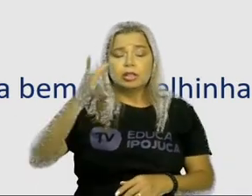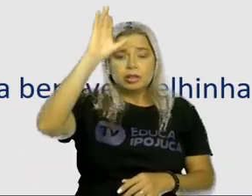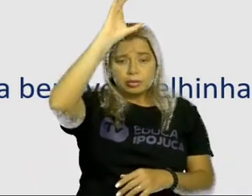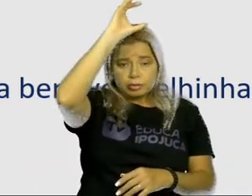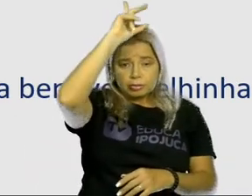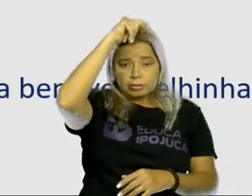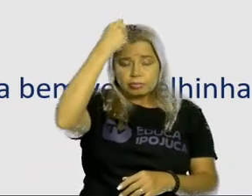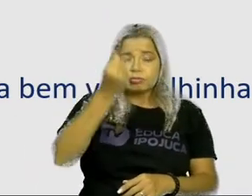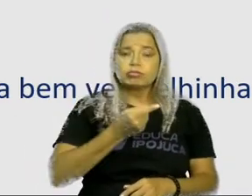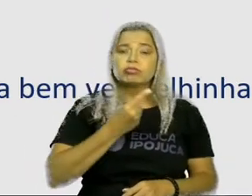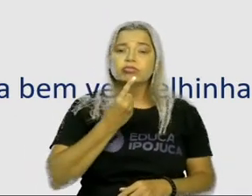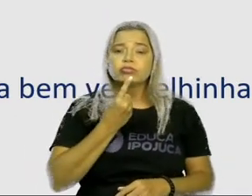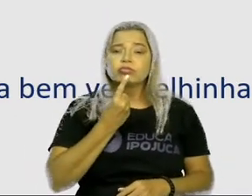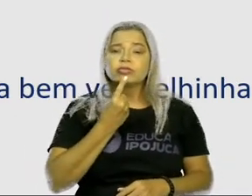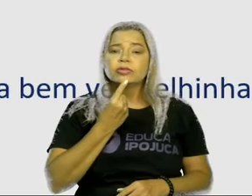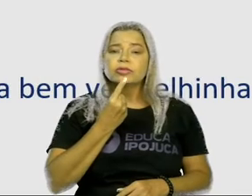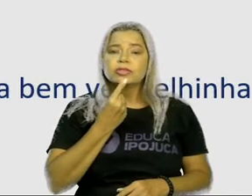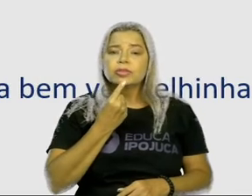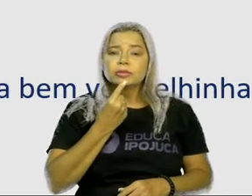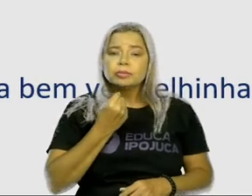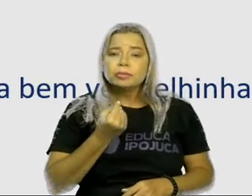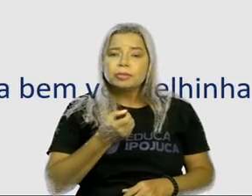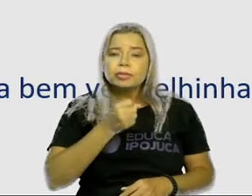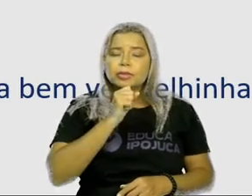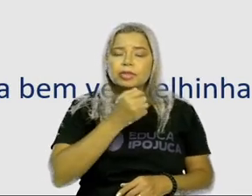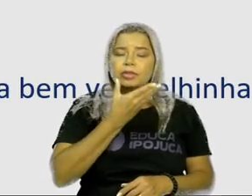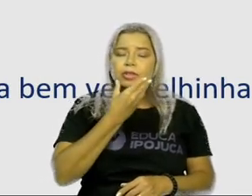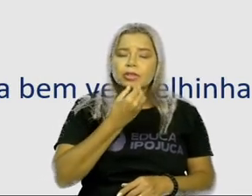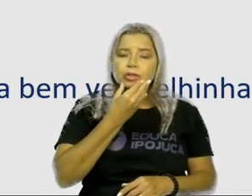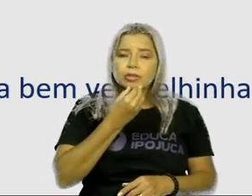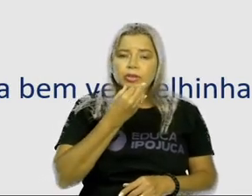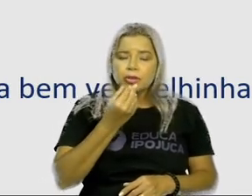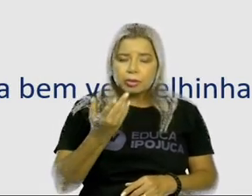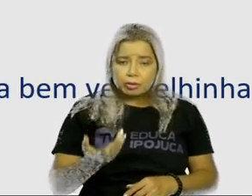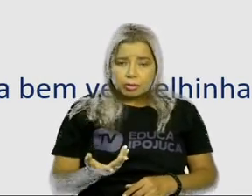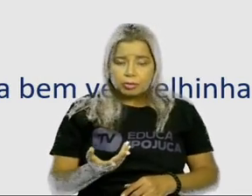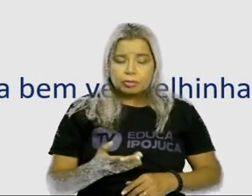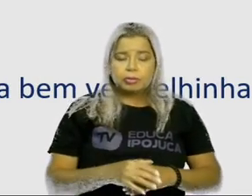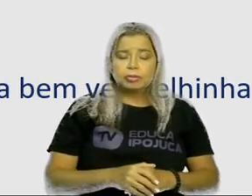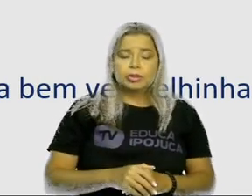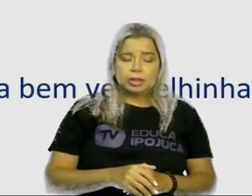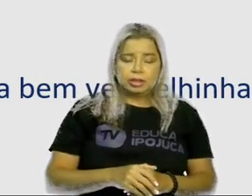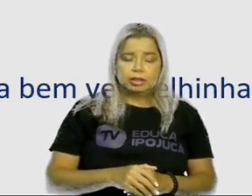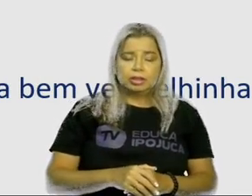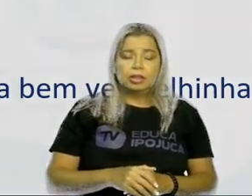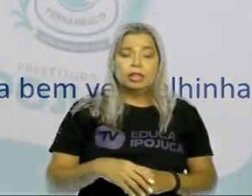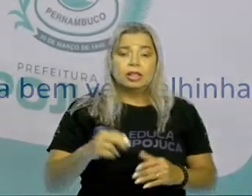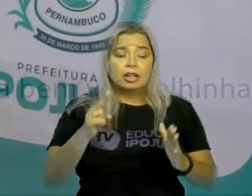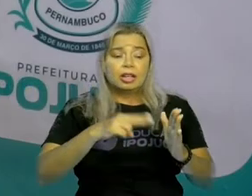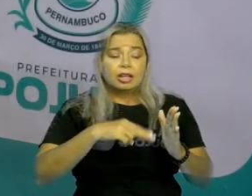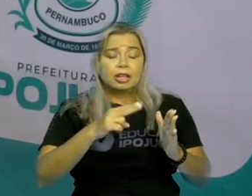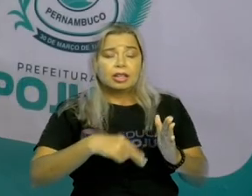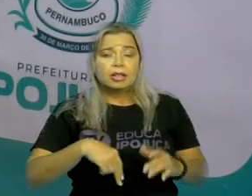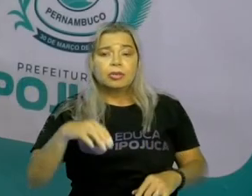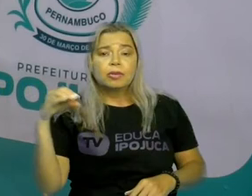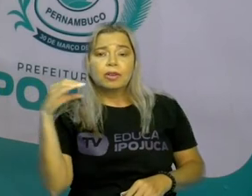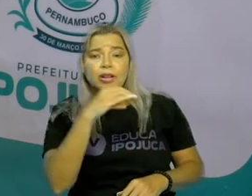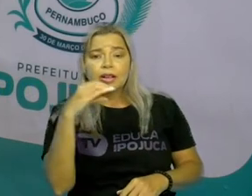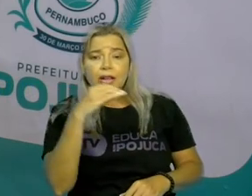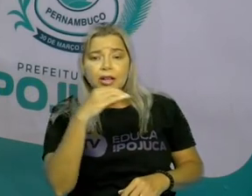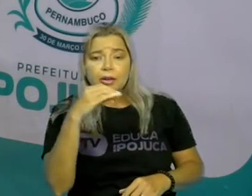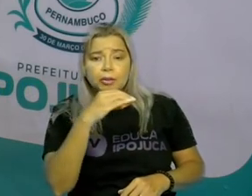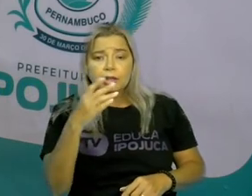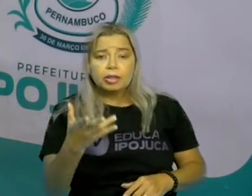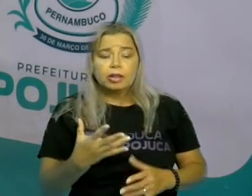eu cansei. A professora cansou em ler e não ficou claro, porque a leitura ficou confusa, porque não